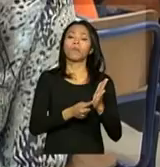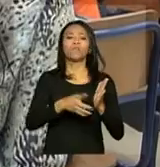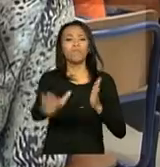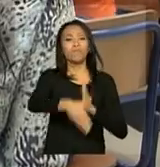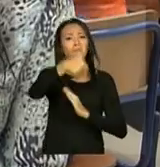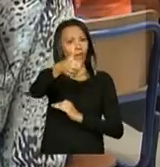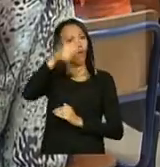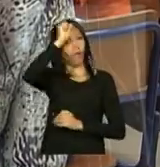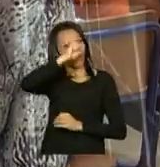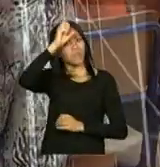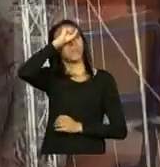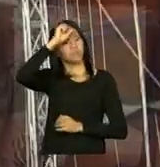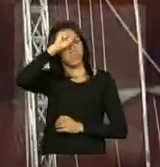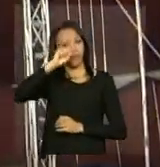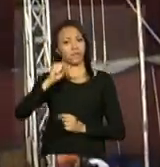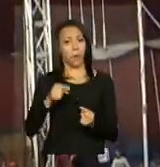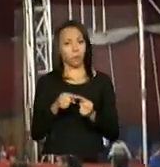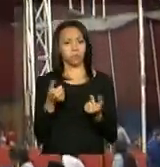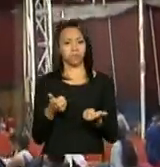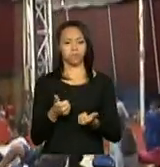melhores de aprendizagem.